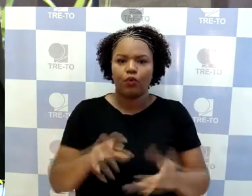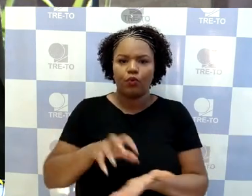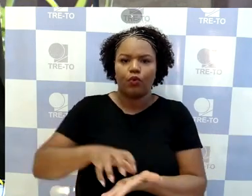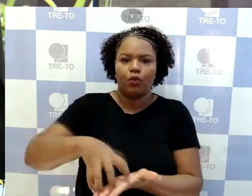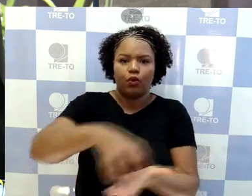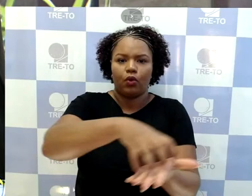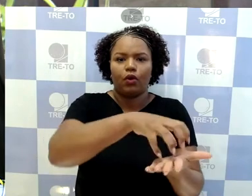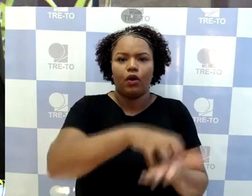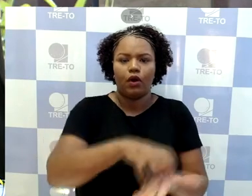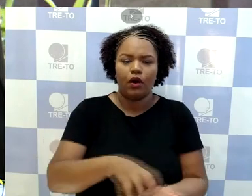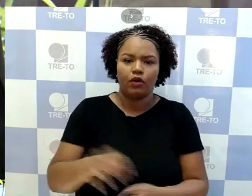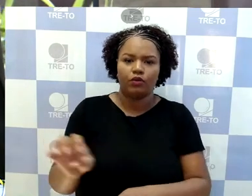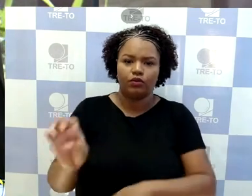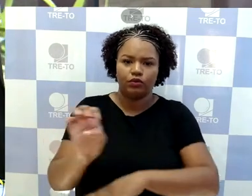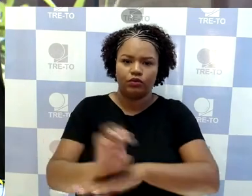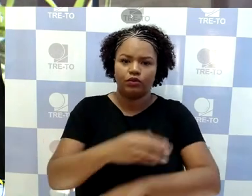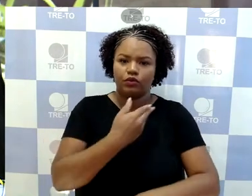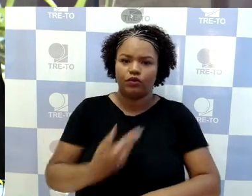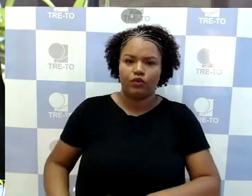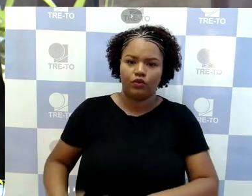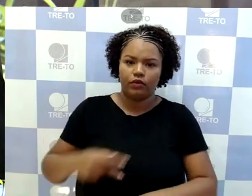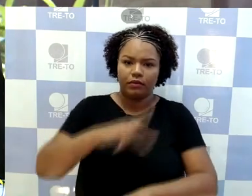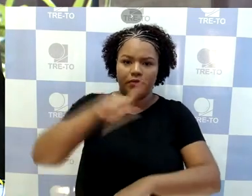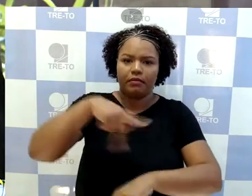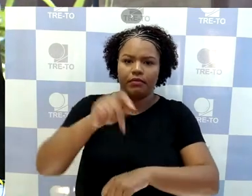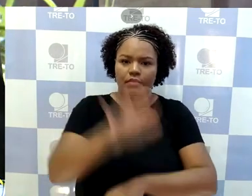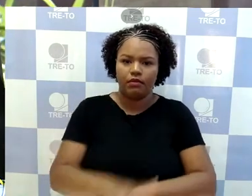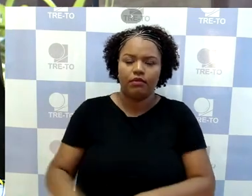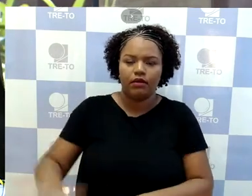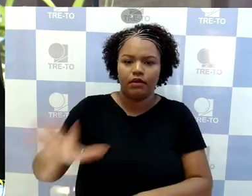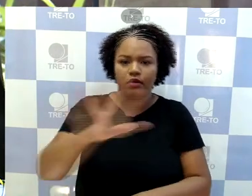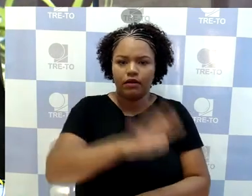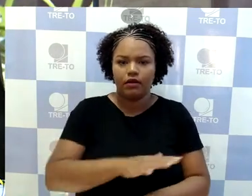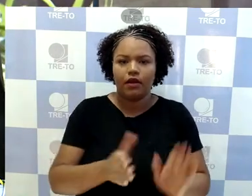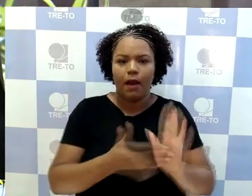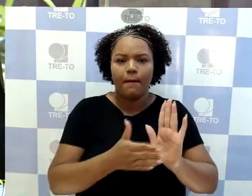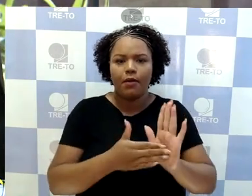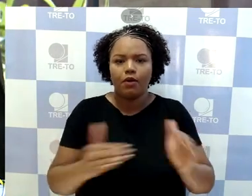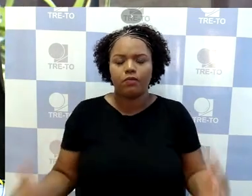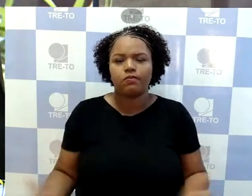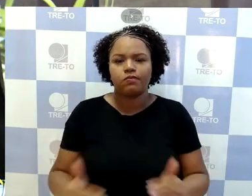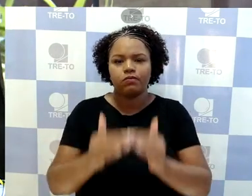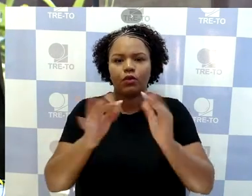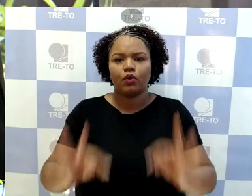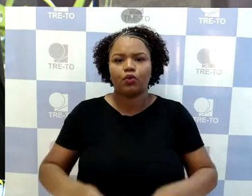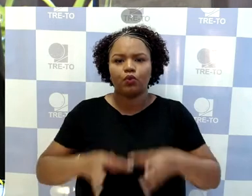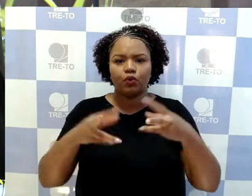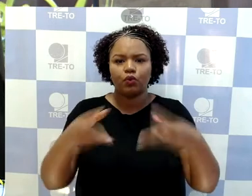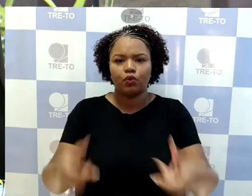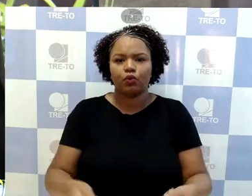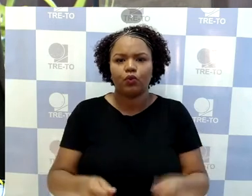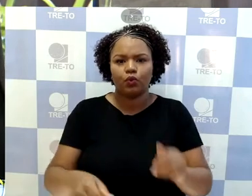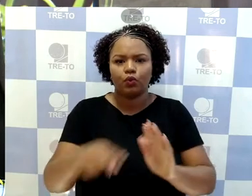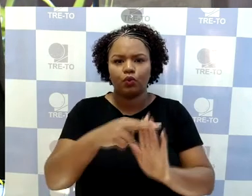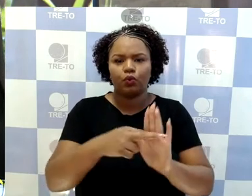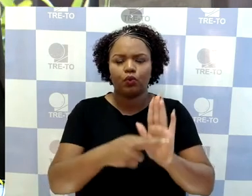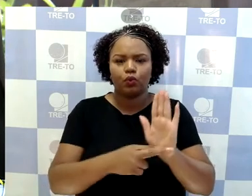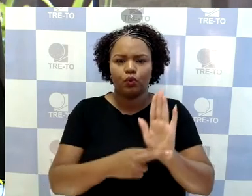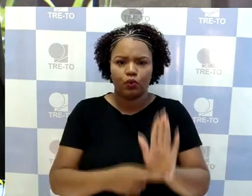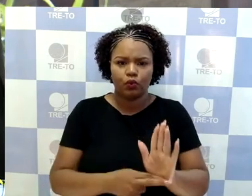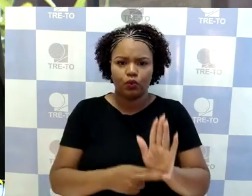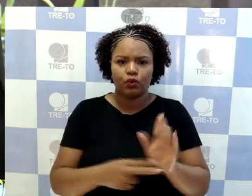país. A proposta está de acordo com todo o arcabouço normativo relacionado à